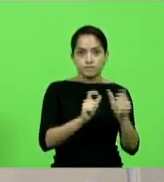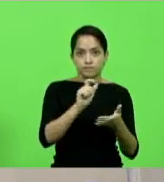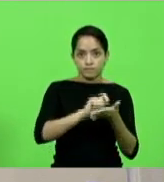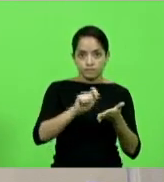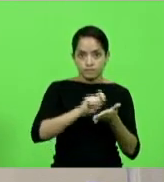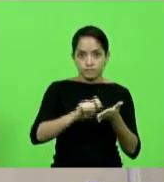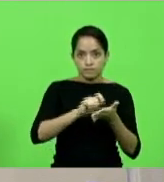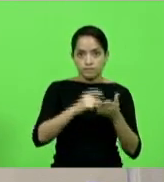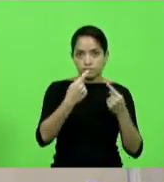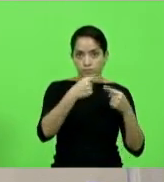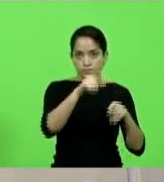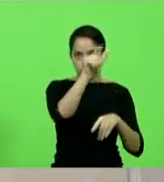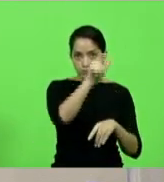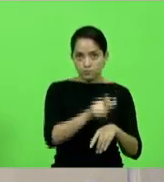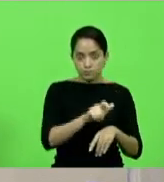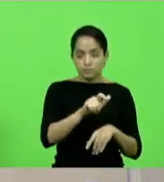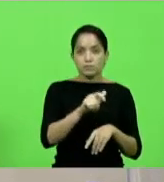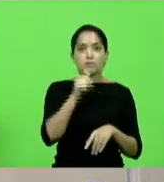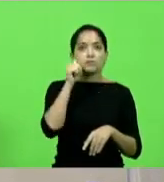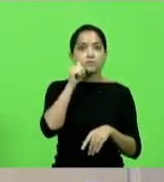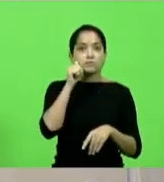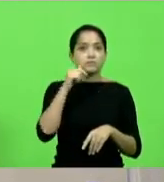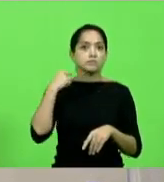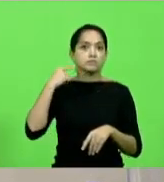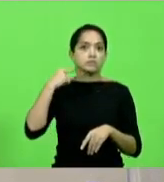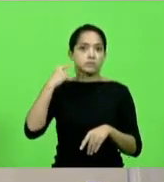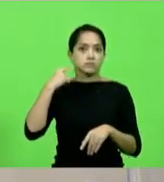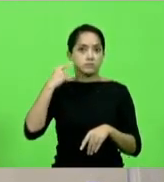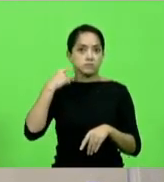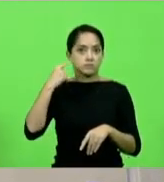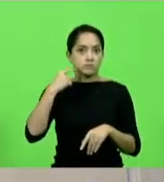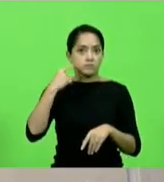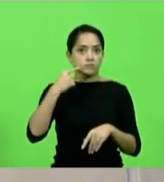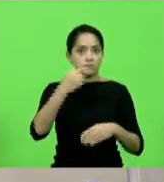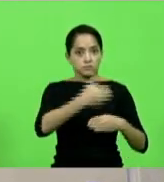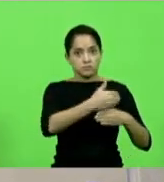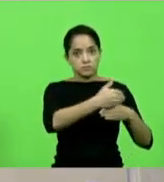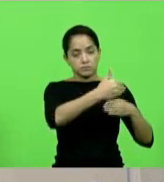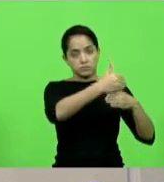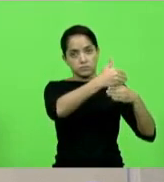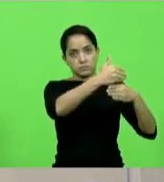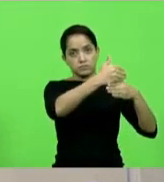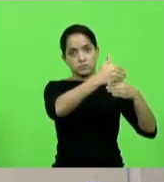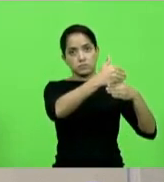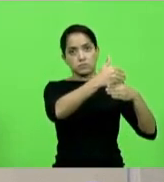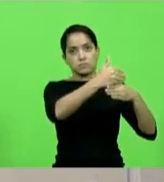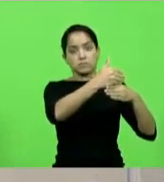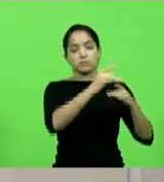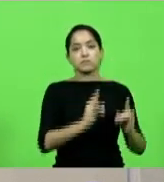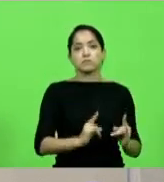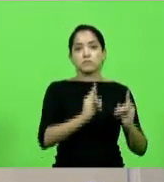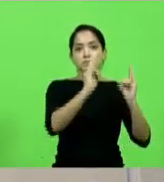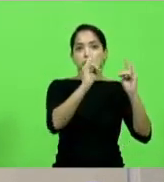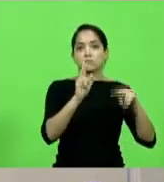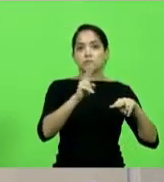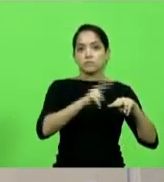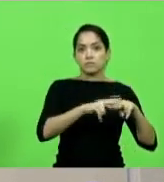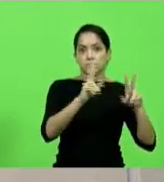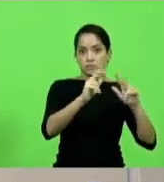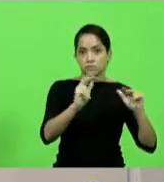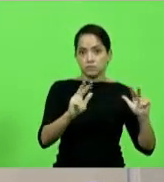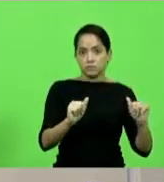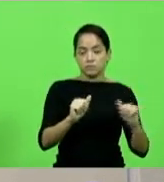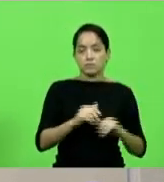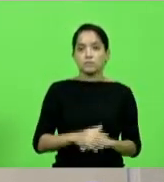advogada Bruna dos Anjos na parede de um dos parlatórios da penitenciária de Florianópolis, em discussão,